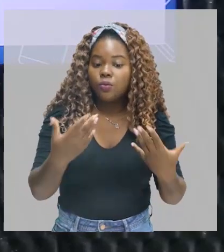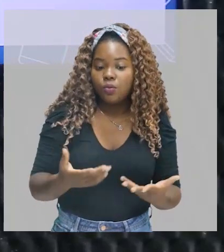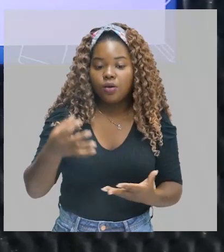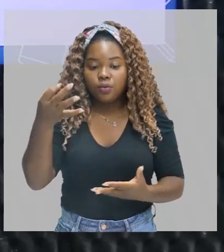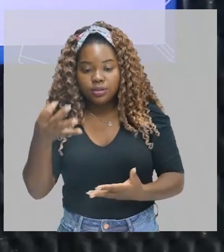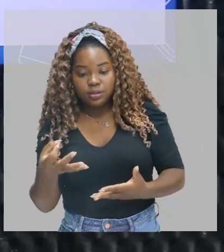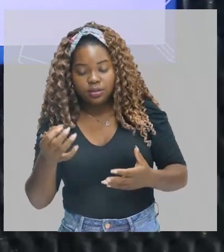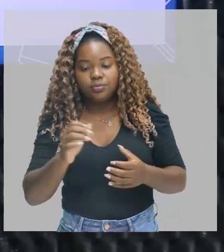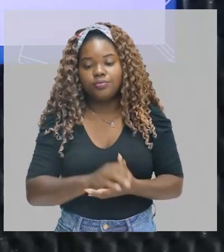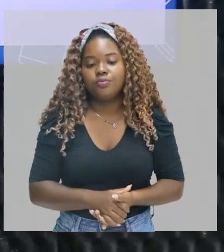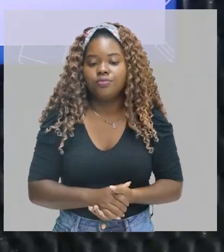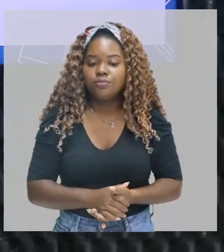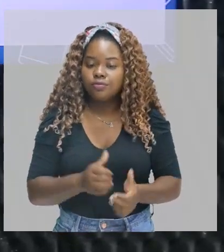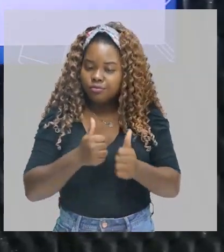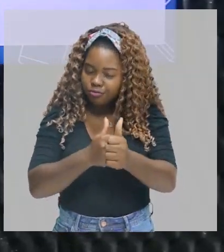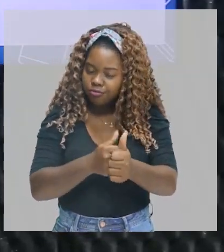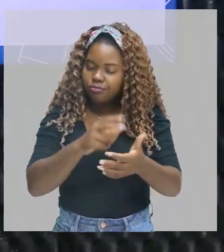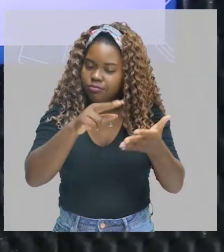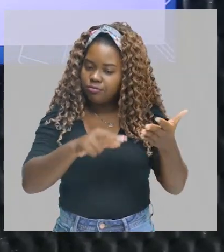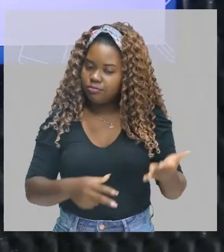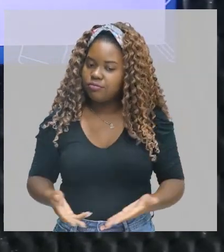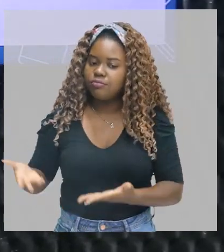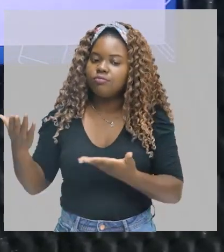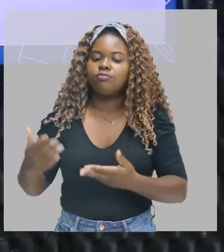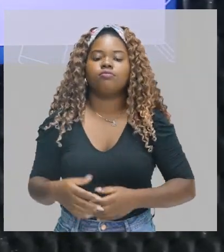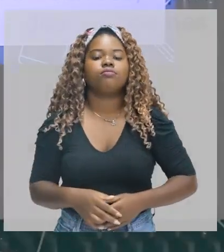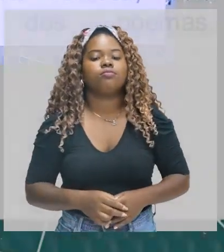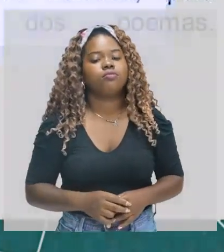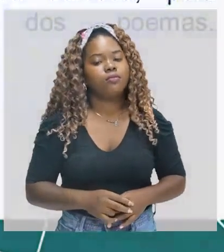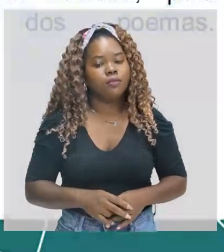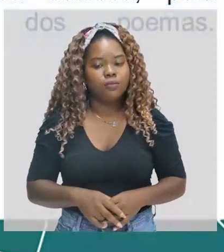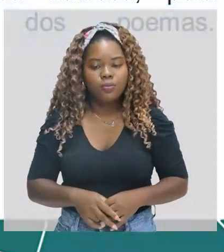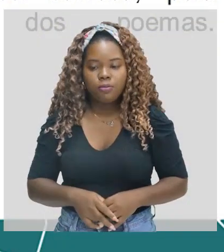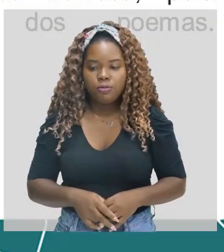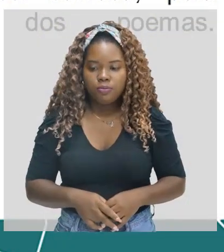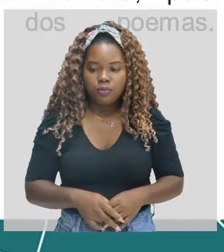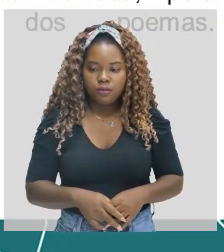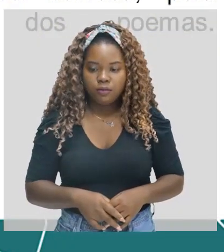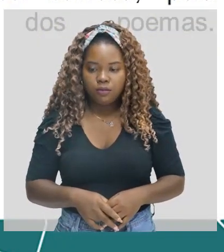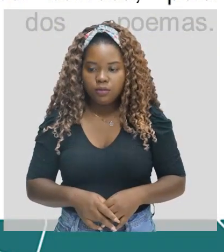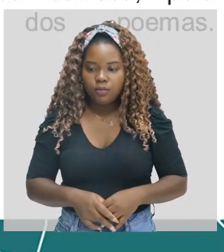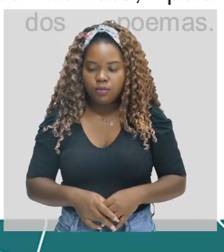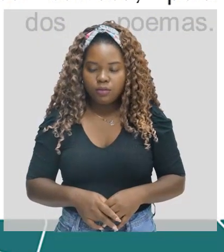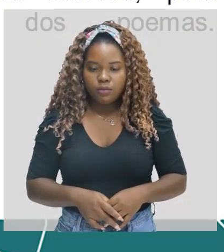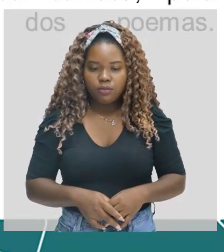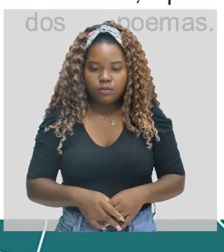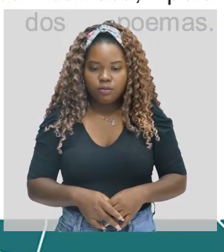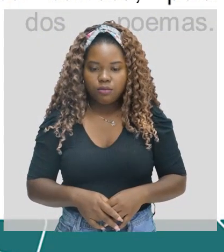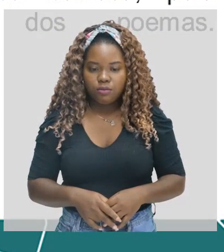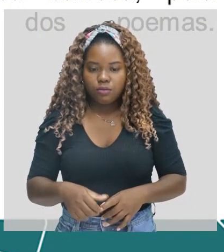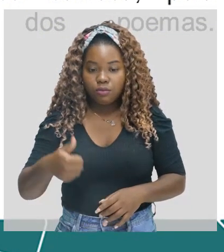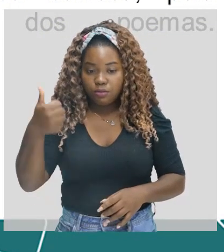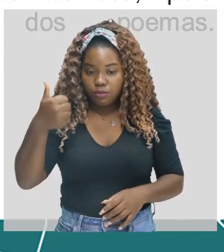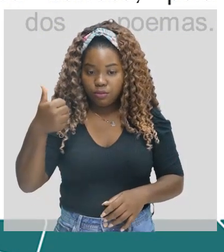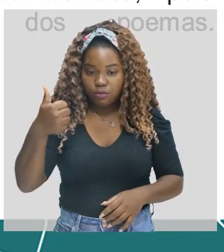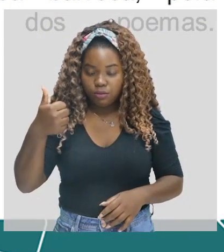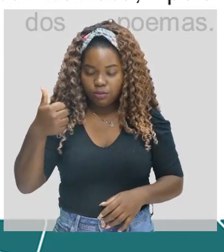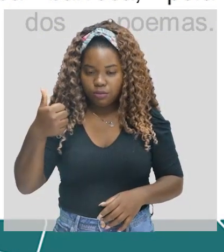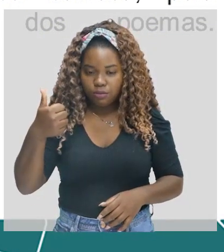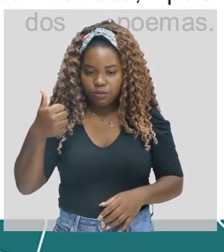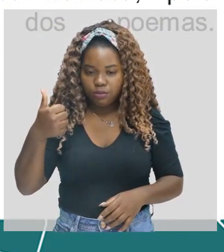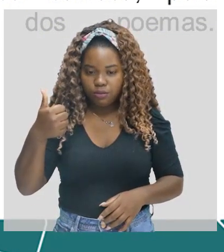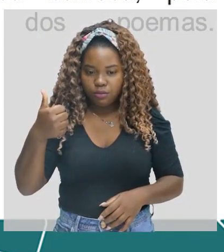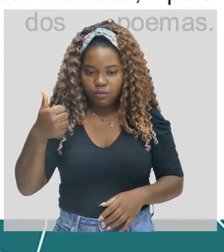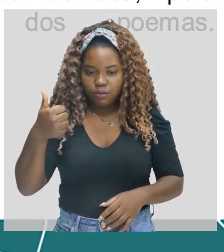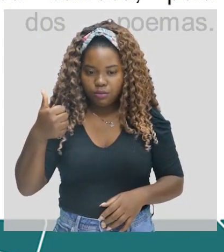verdadeiro e o que não é. Acompanha na tua tela. Considere as afirmações abaixo sobre o romantismo no Brasil. 1. A